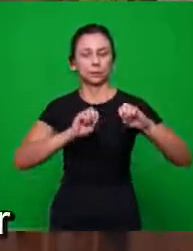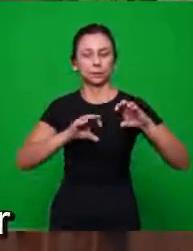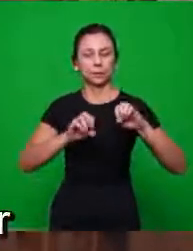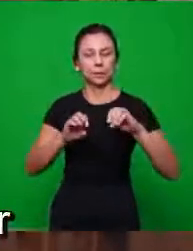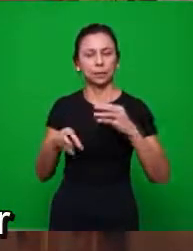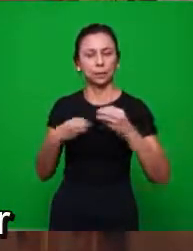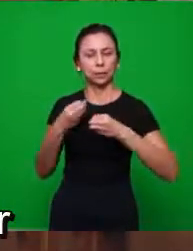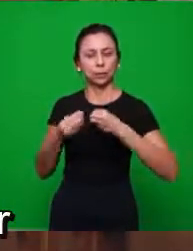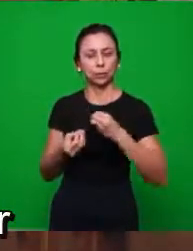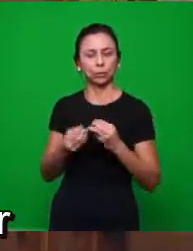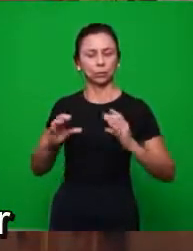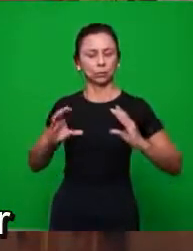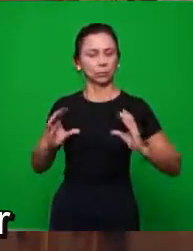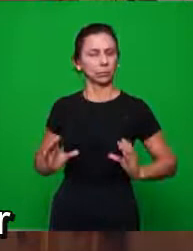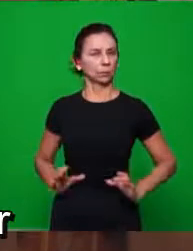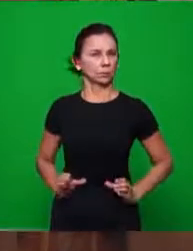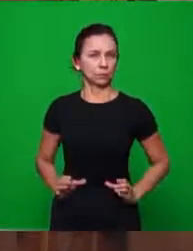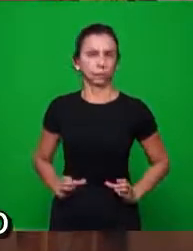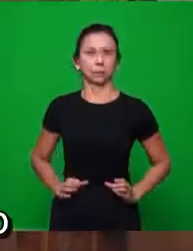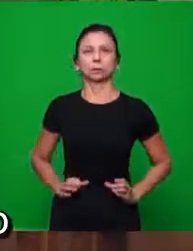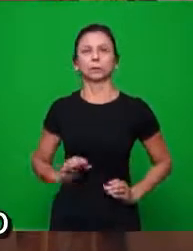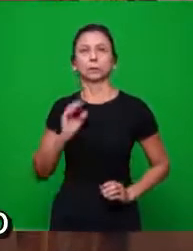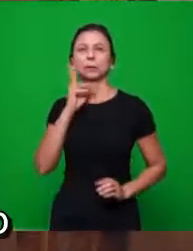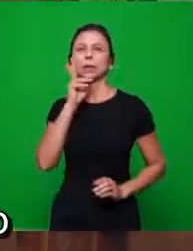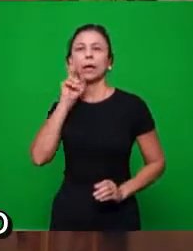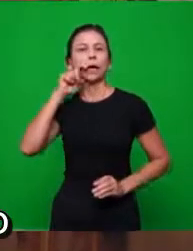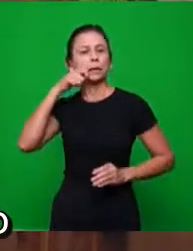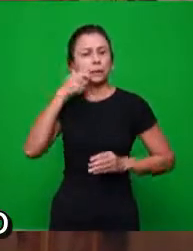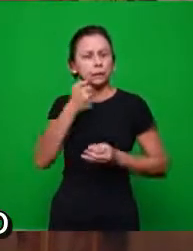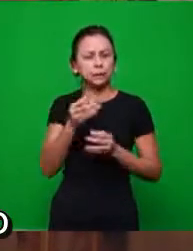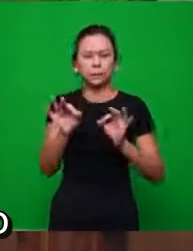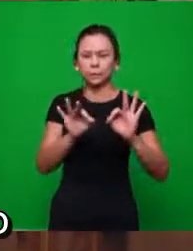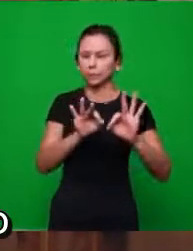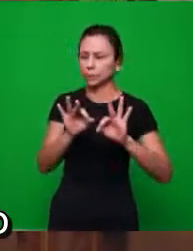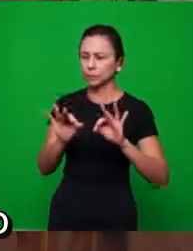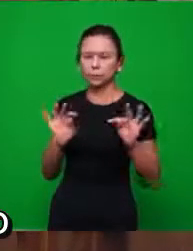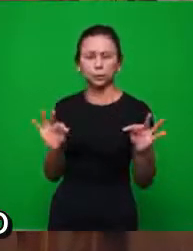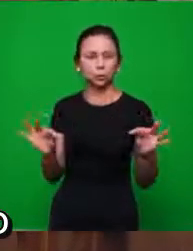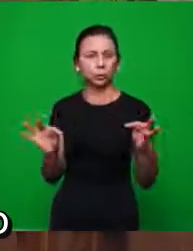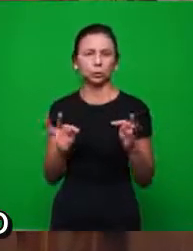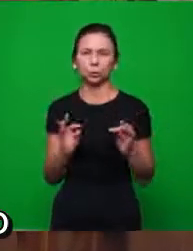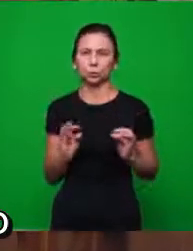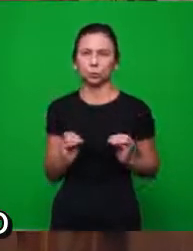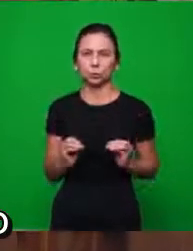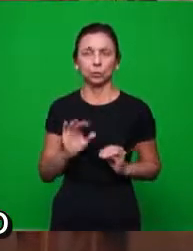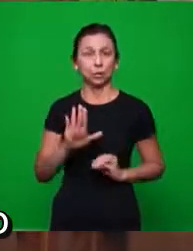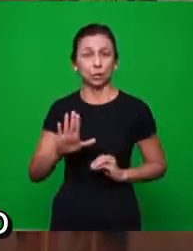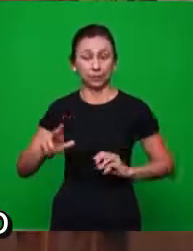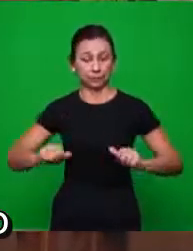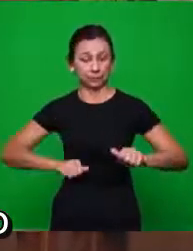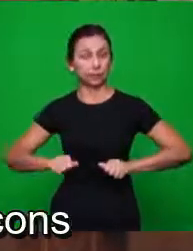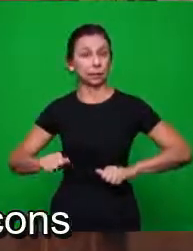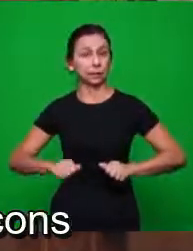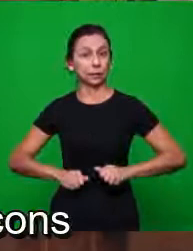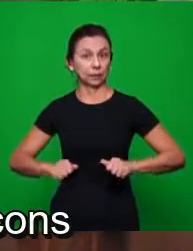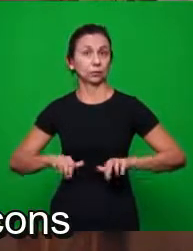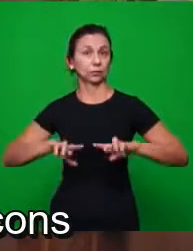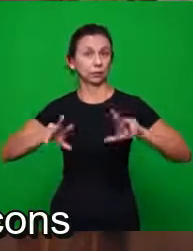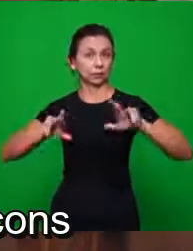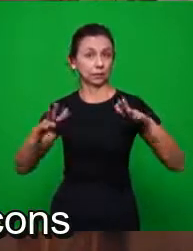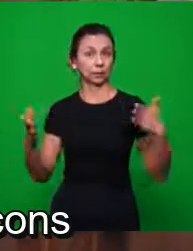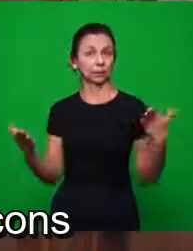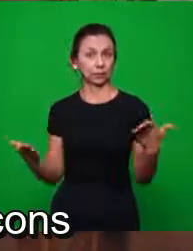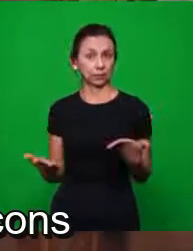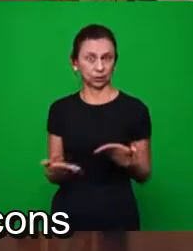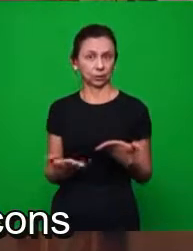como se deve comportar a ceia, a estrutura, já em Atos dos Apóstolos, também nós vamos ver